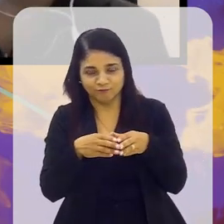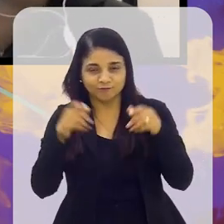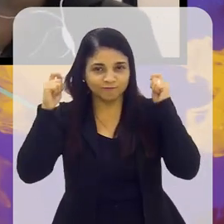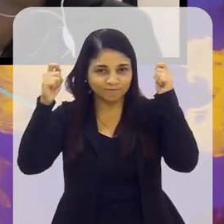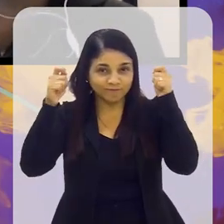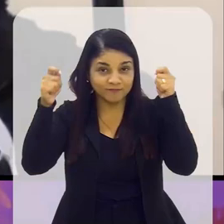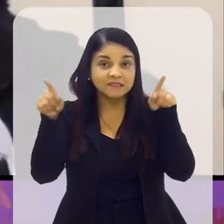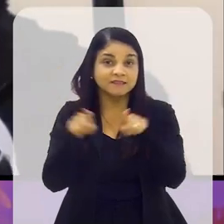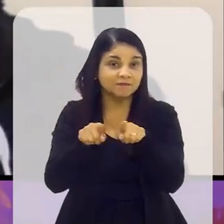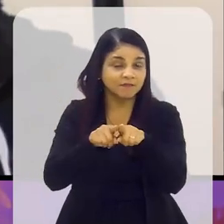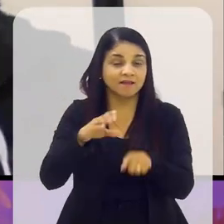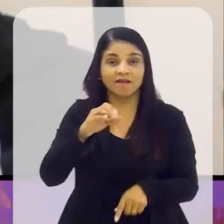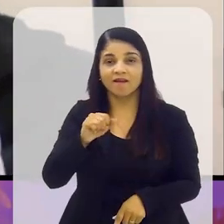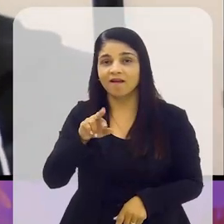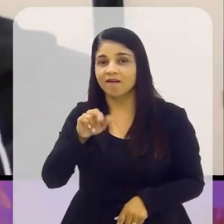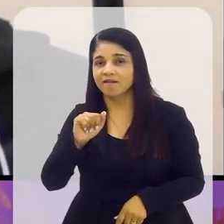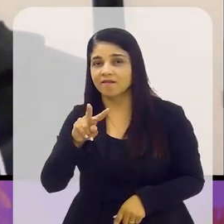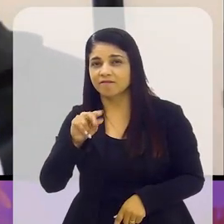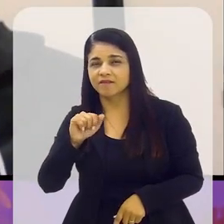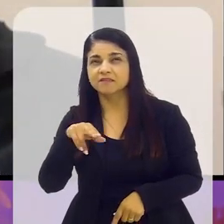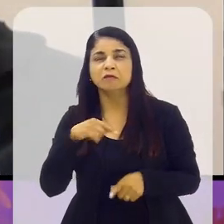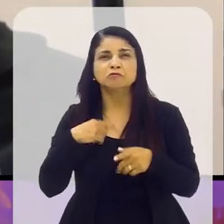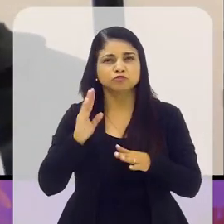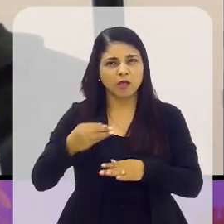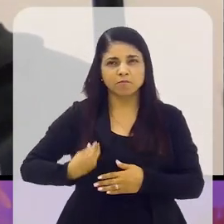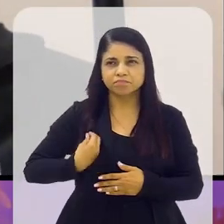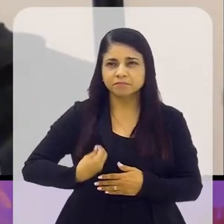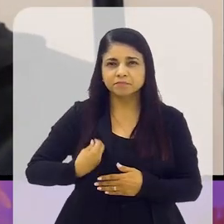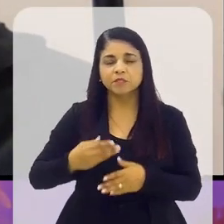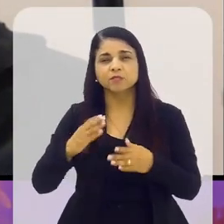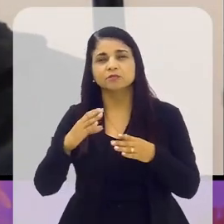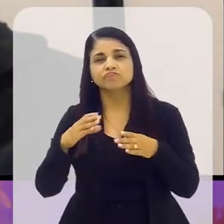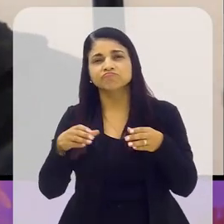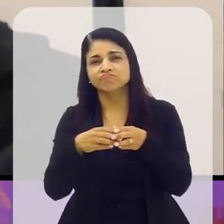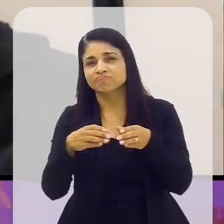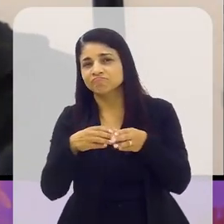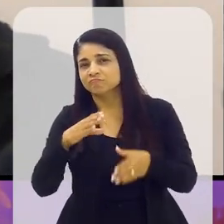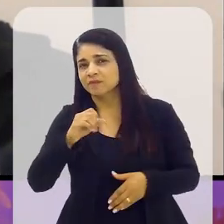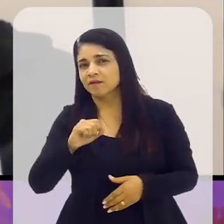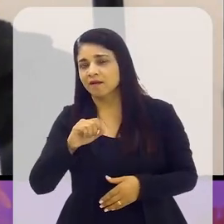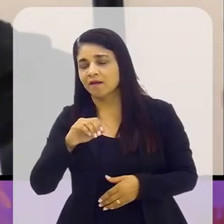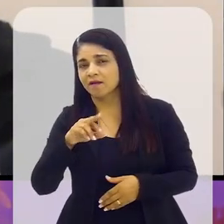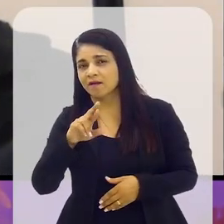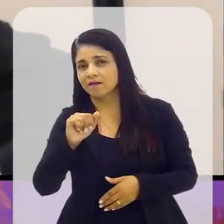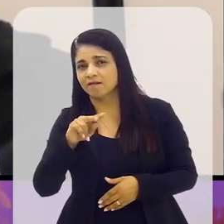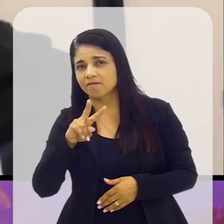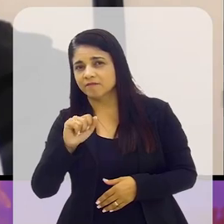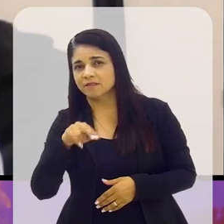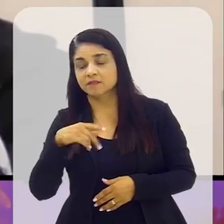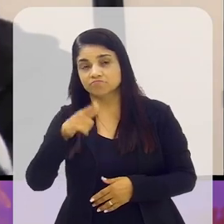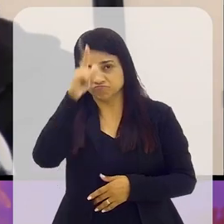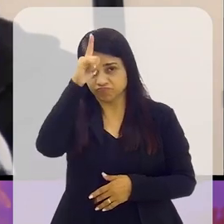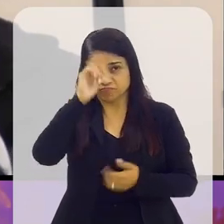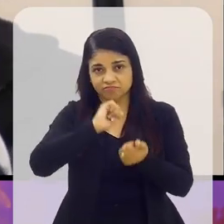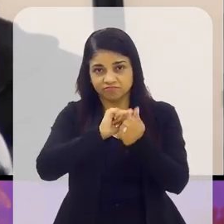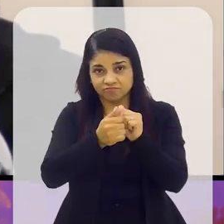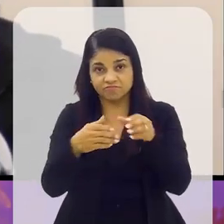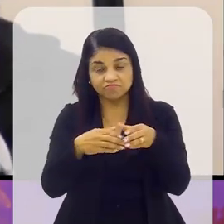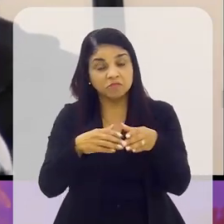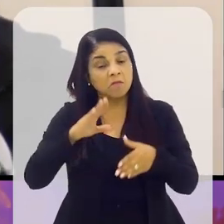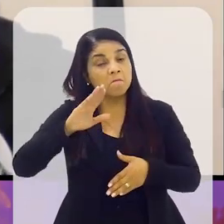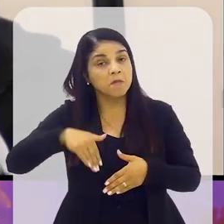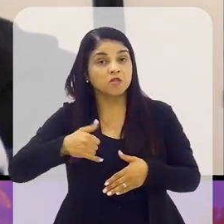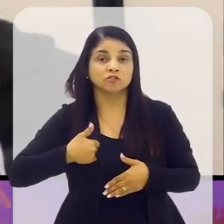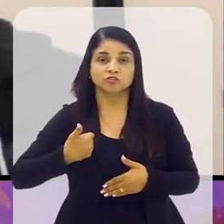caravanas, né? Então, por exemplo, você tem, eu já participei de caravana ali no futebol alemão, né, e você tem ali os jovens torcedores,